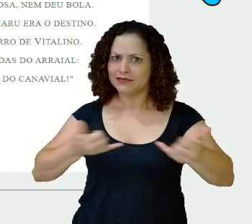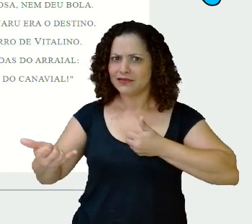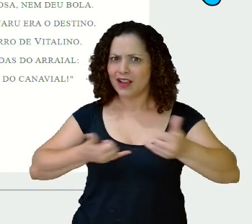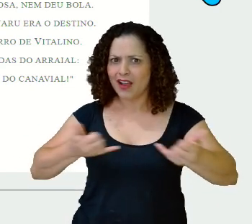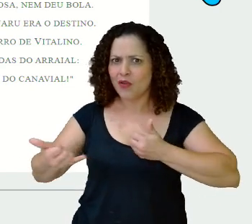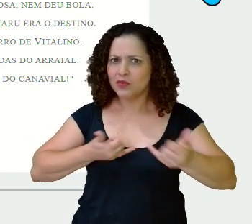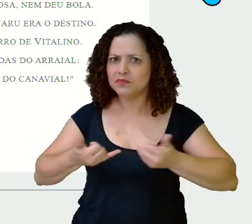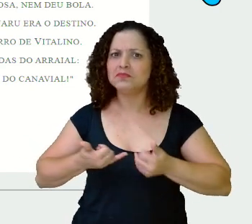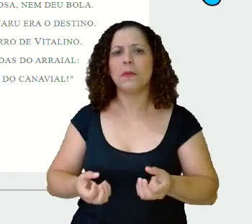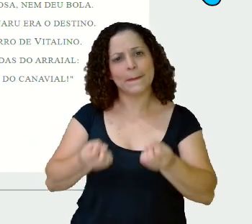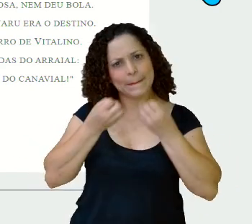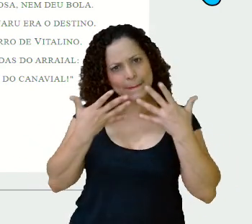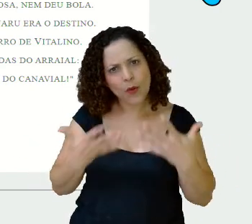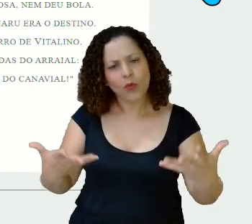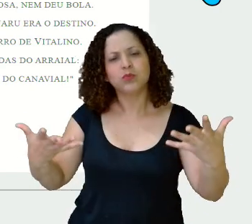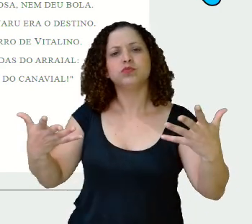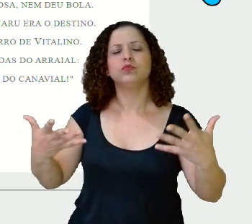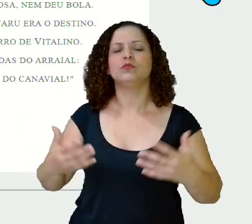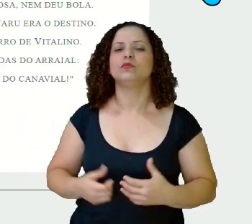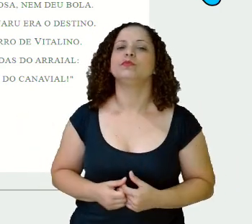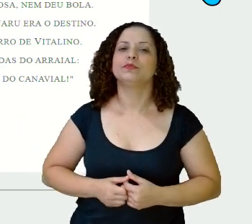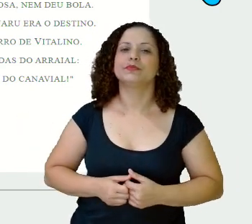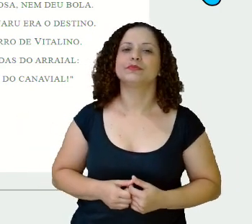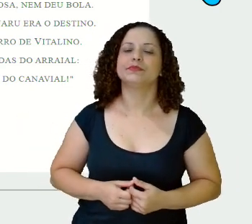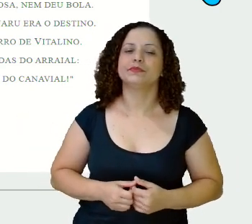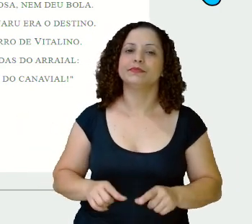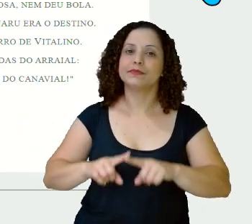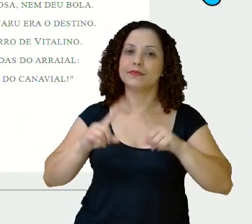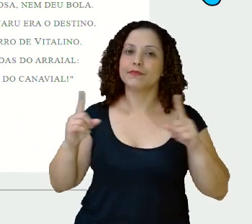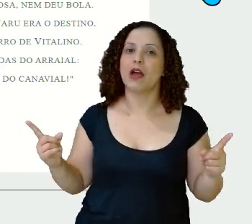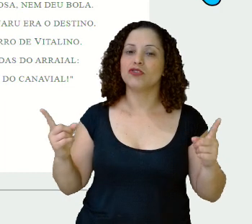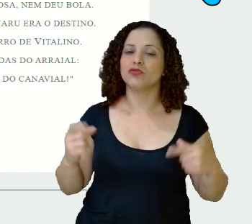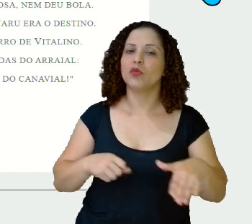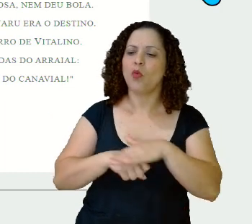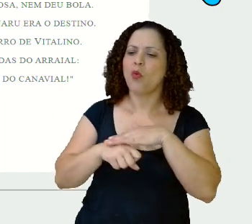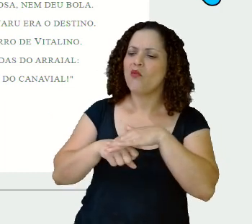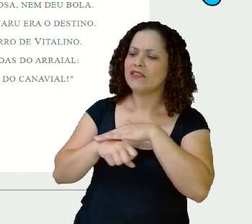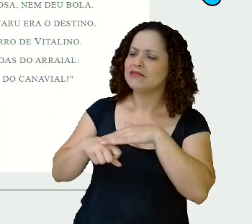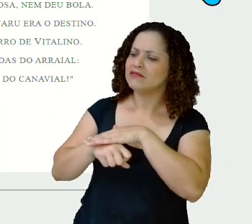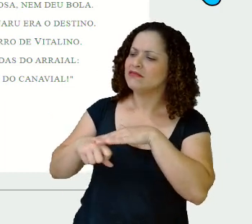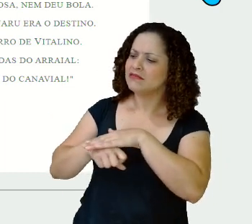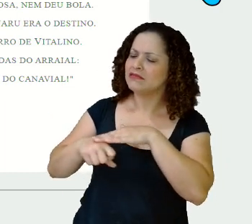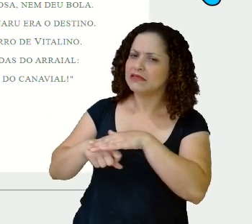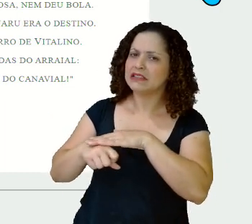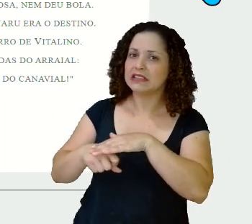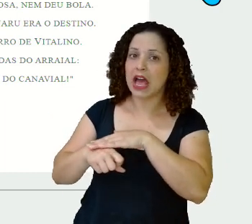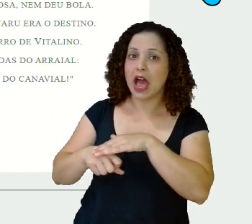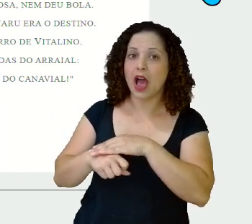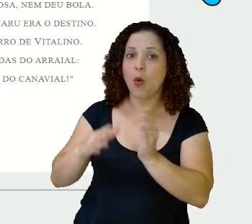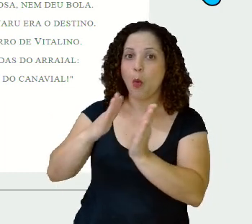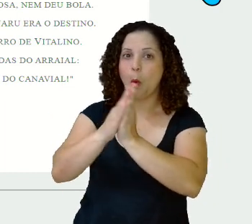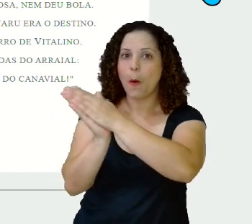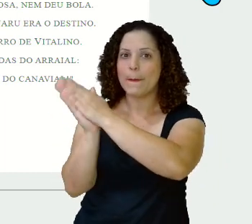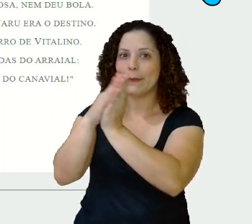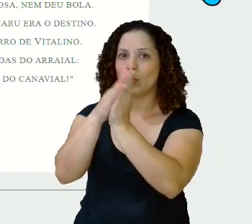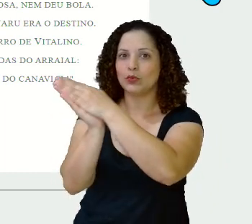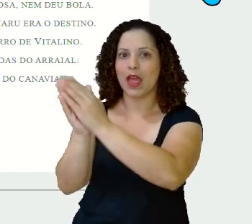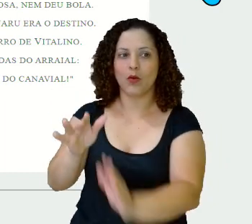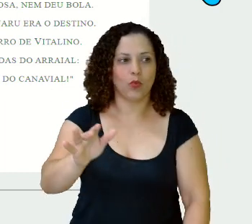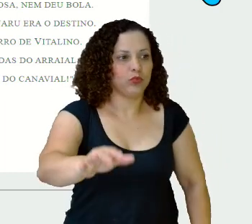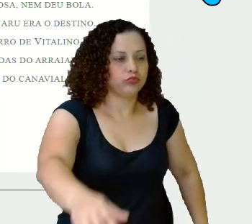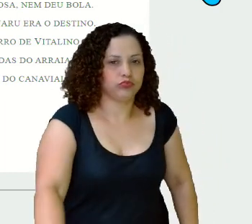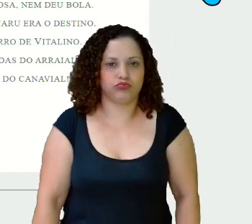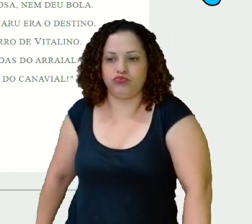-vinda Por isso foram falar com os bonecos de Olinda O homem da meia